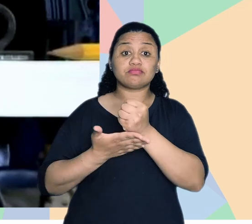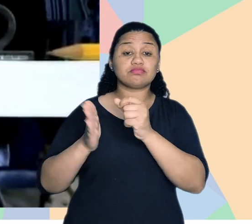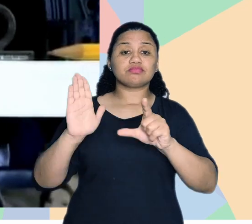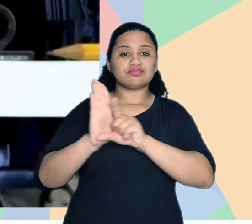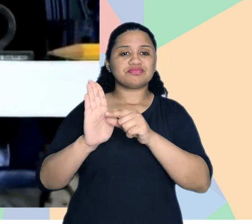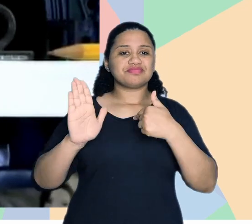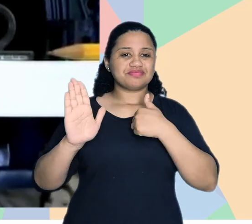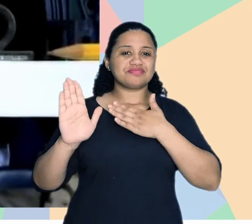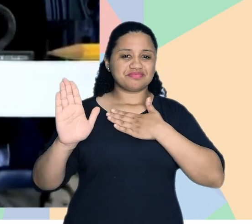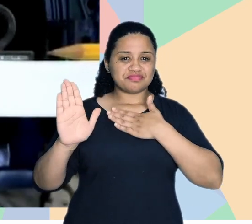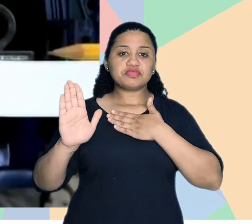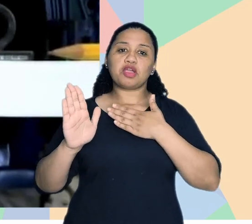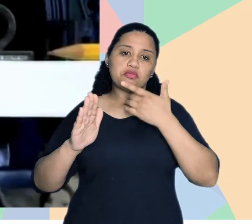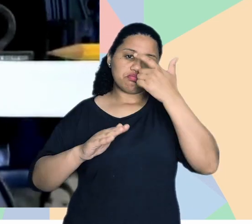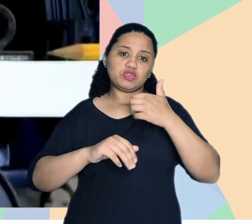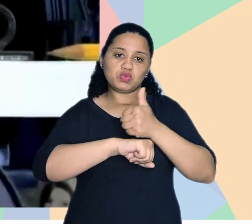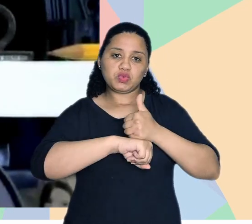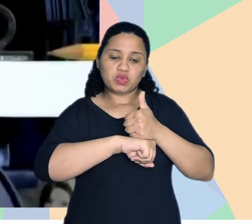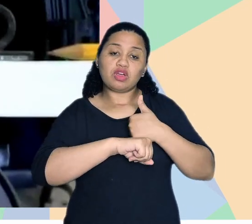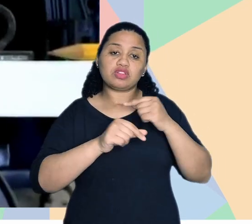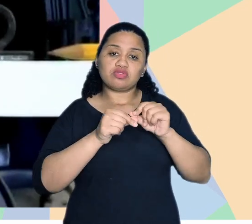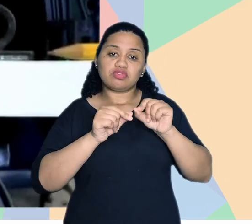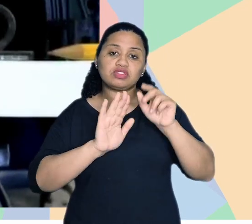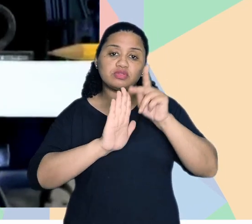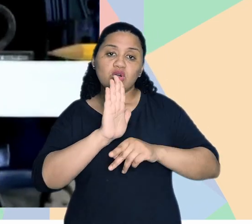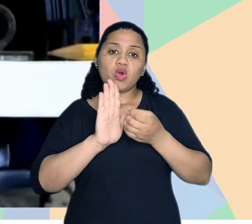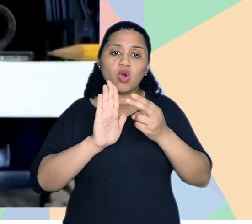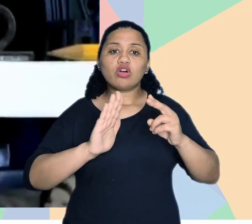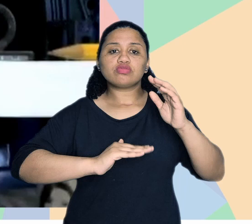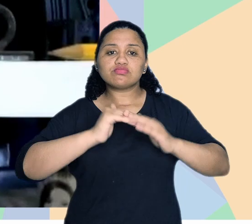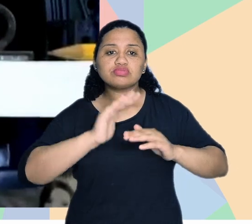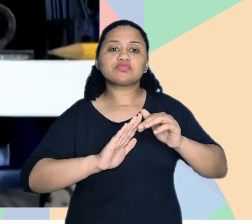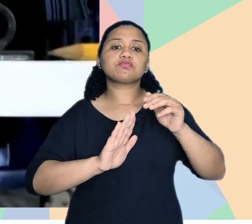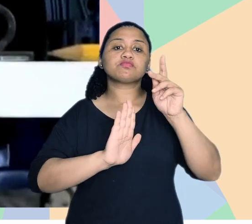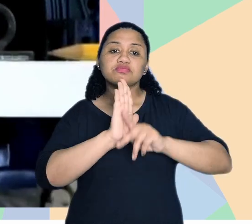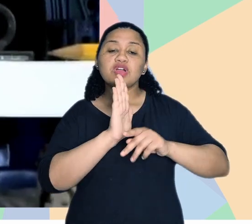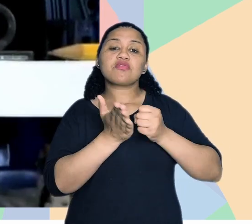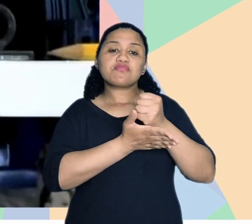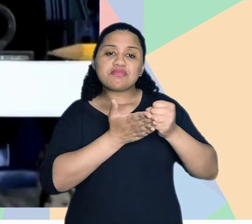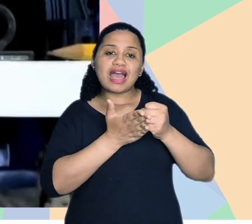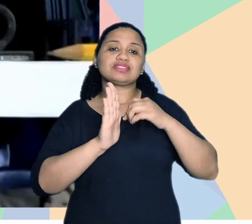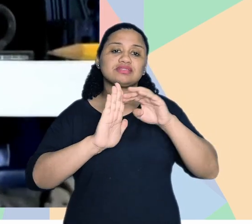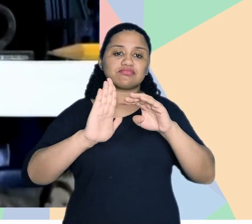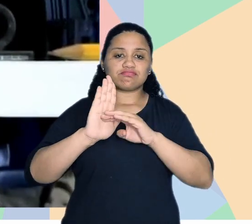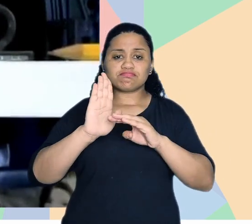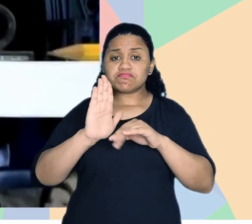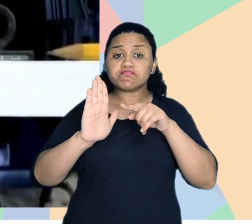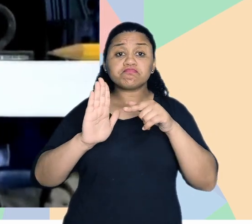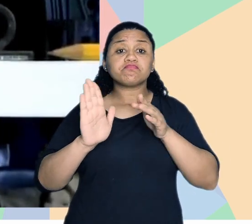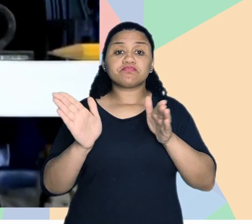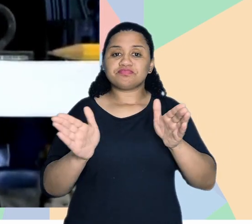legal que eu tenho enquanto profissional de prover projetos, né? Ou executar projetos dentro das normas de